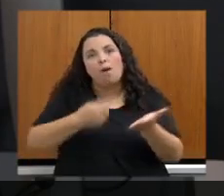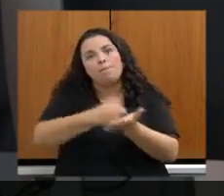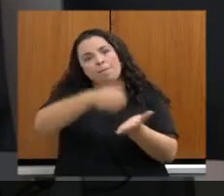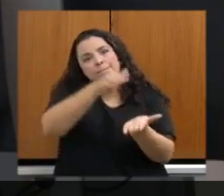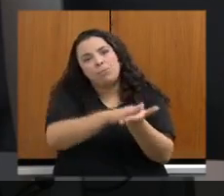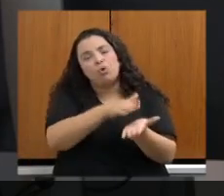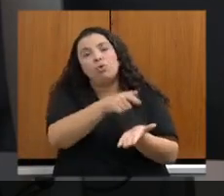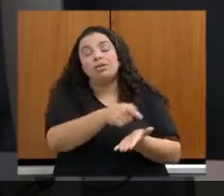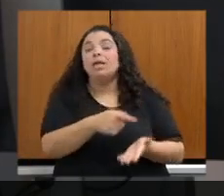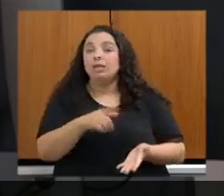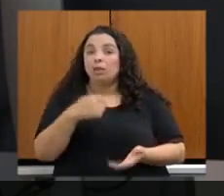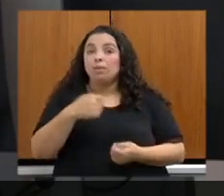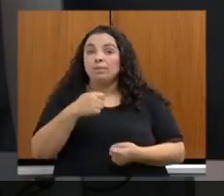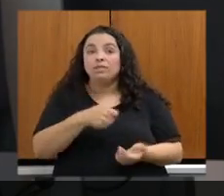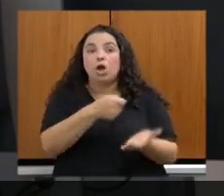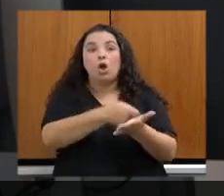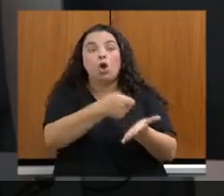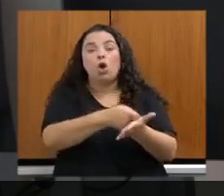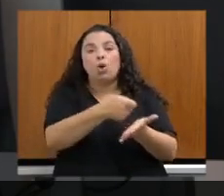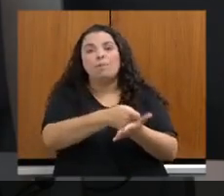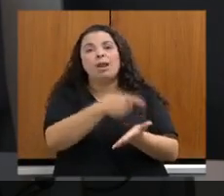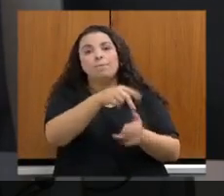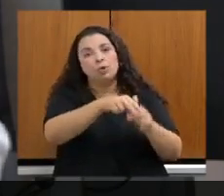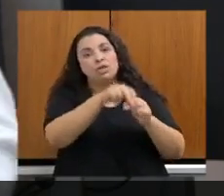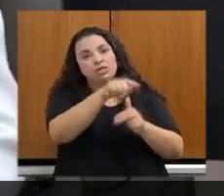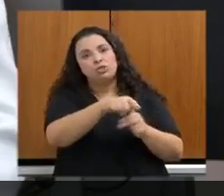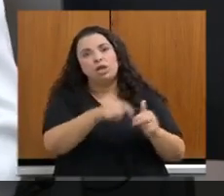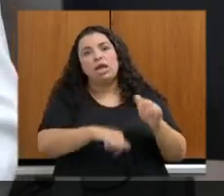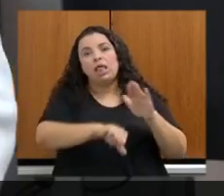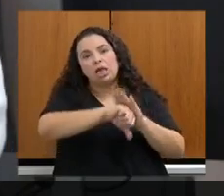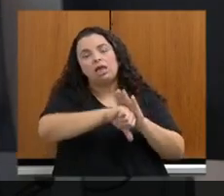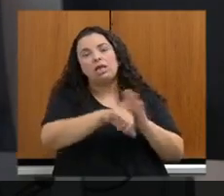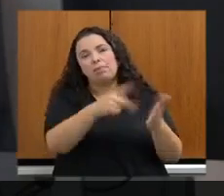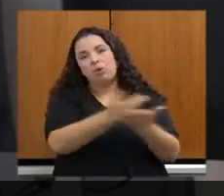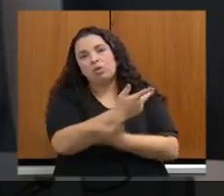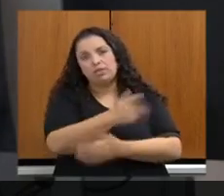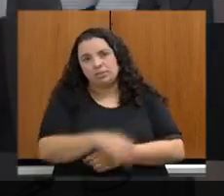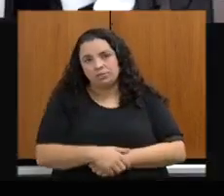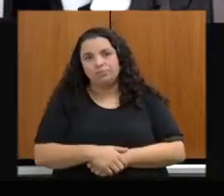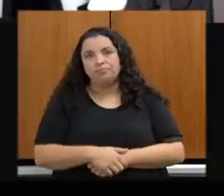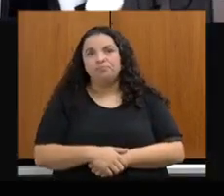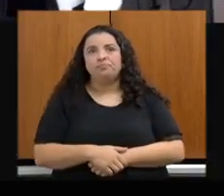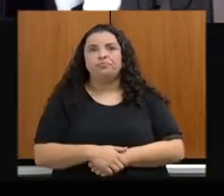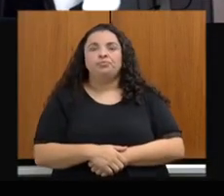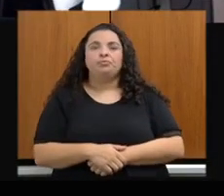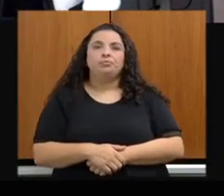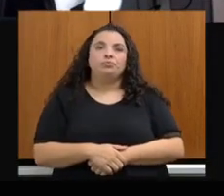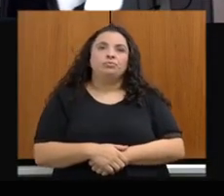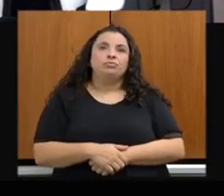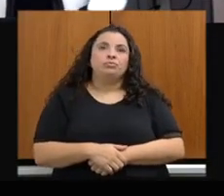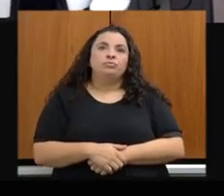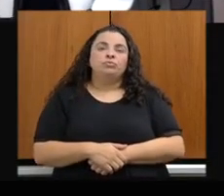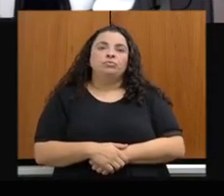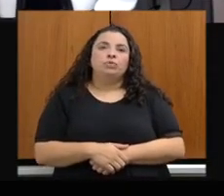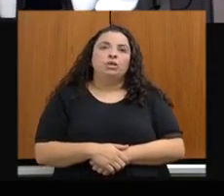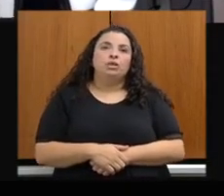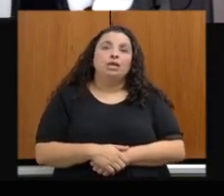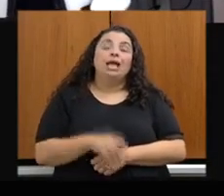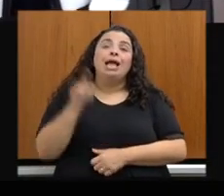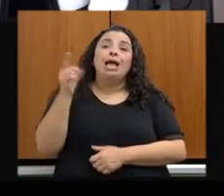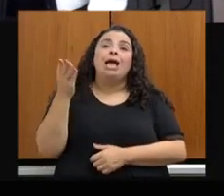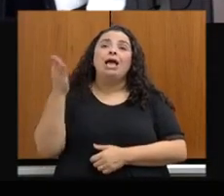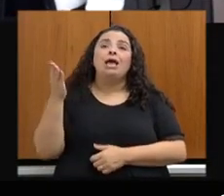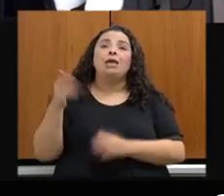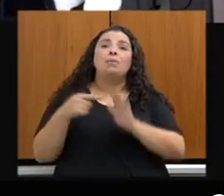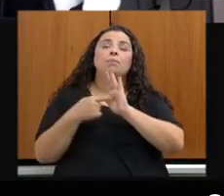cobrado, de fato, pela infração que ele cometeu. Por favor. Então, aqui nós destacamos tanto os